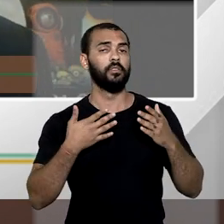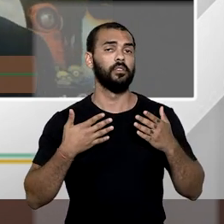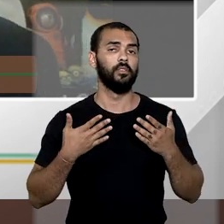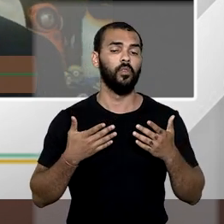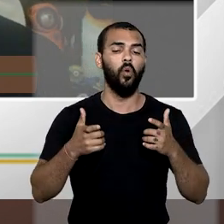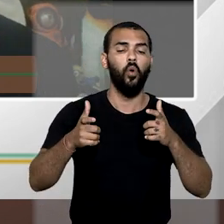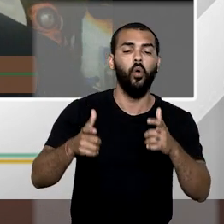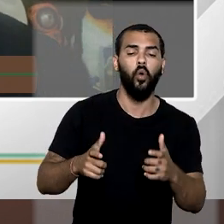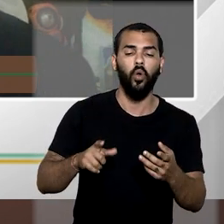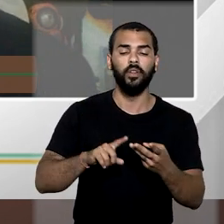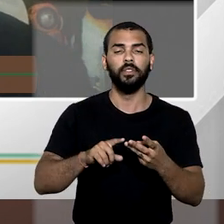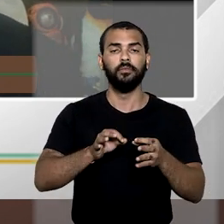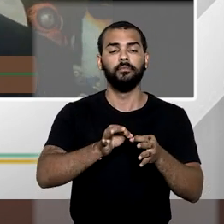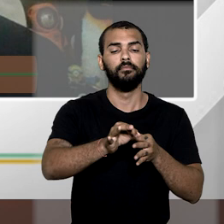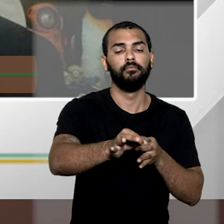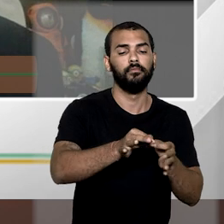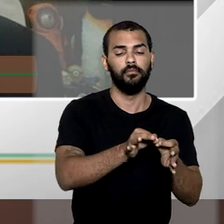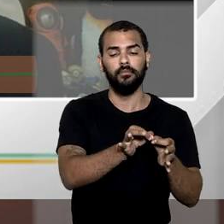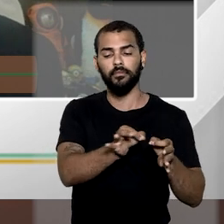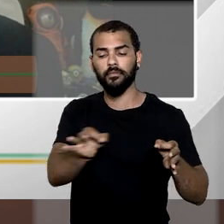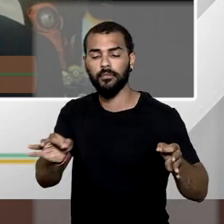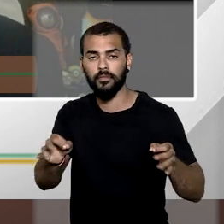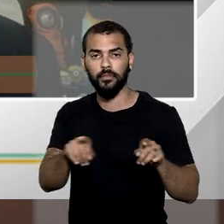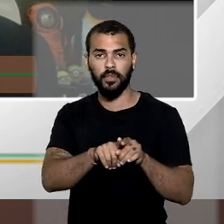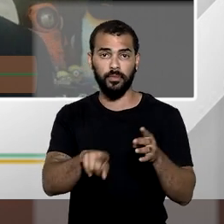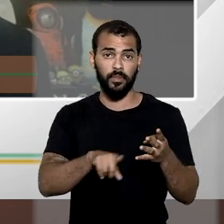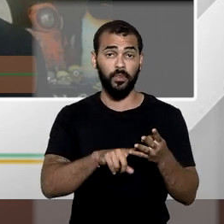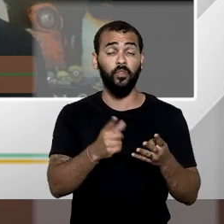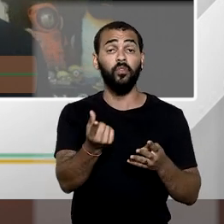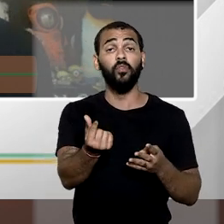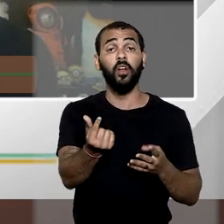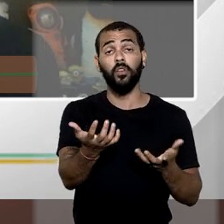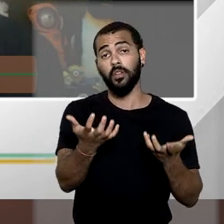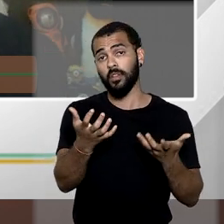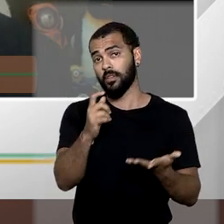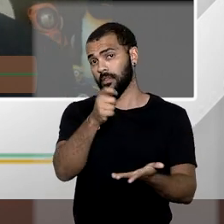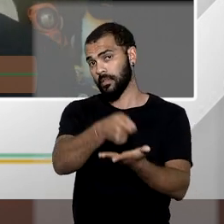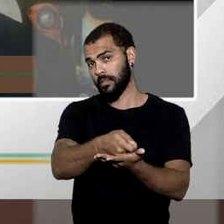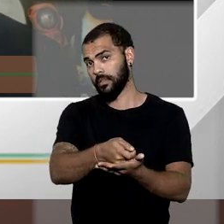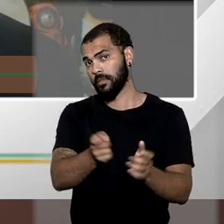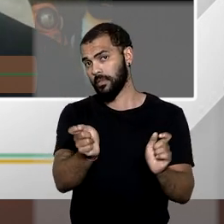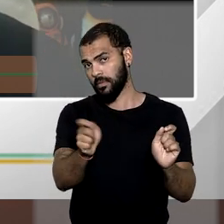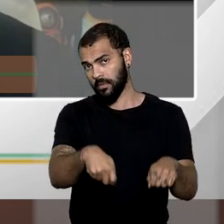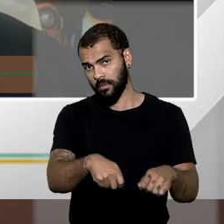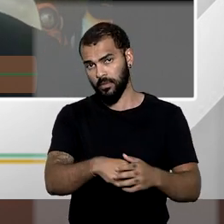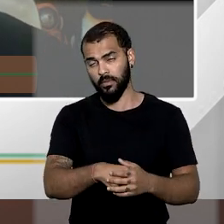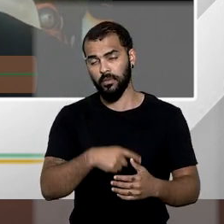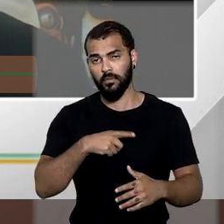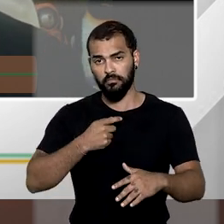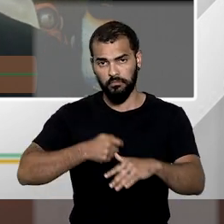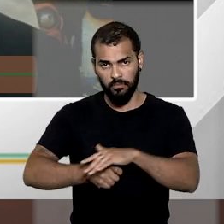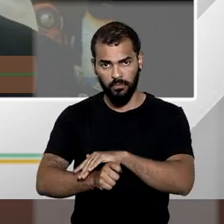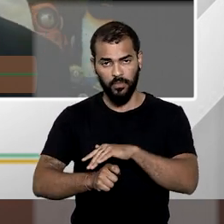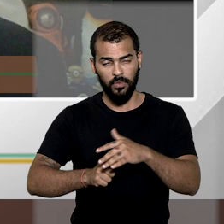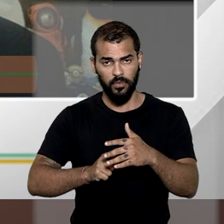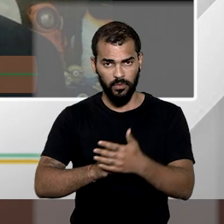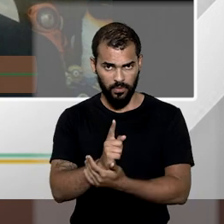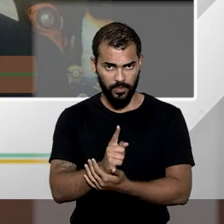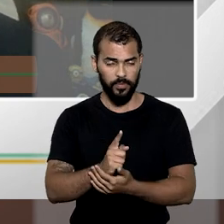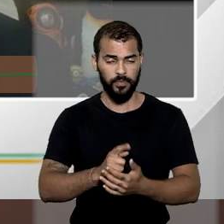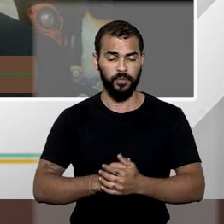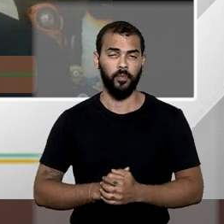encontra as suas dimensões e aponta um valor que deseja pagar para que possa adquirir aquele bem